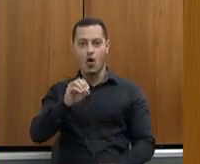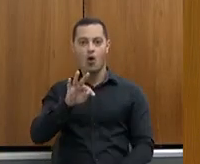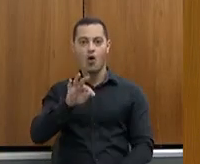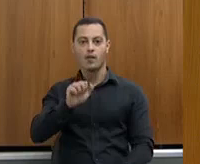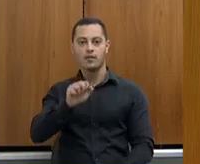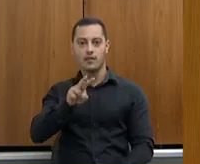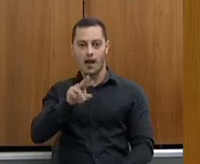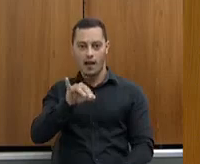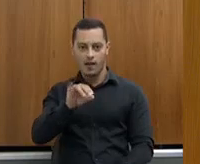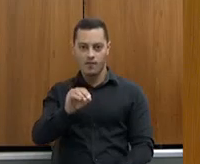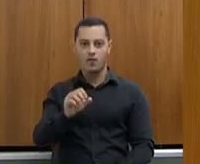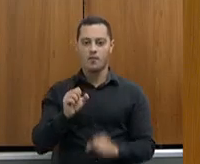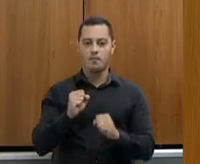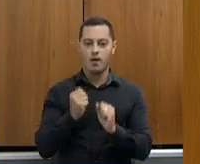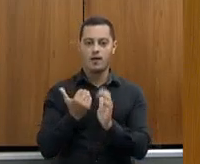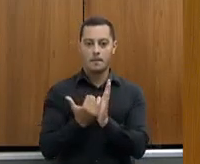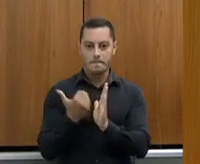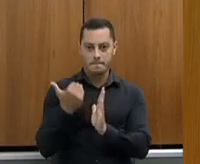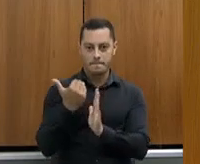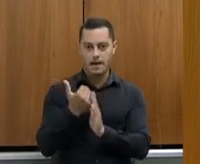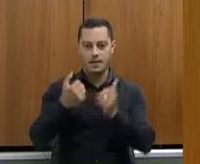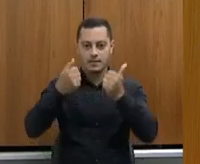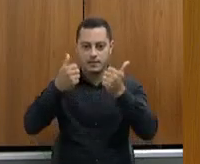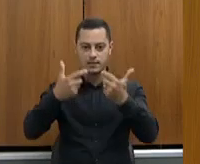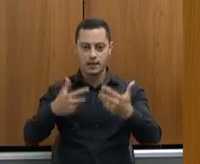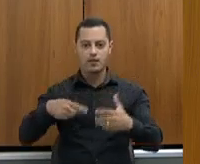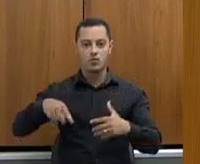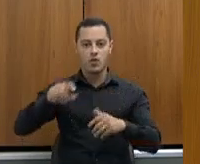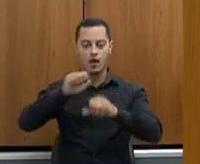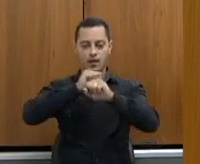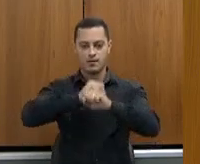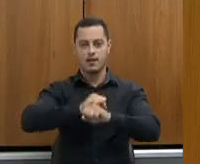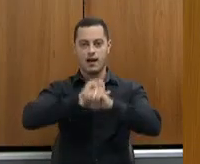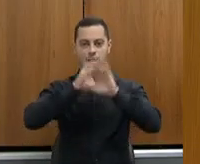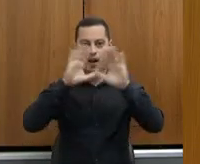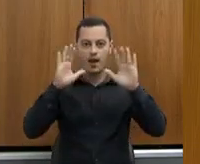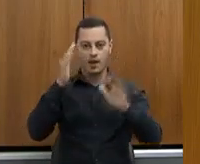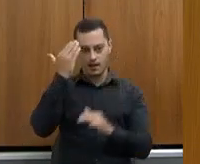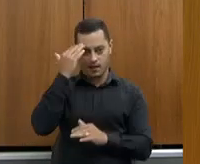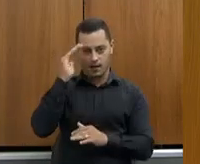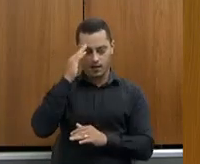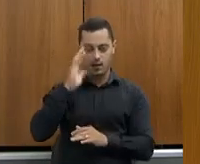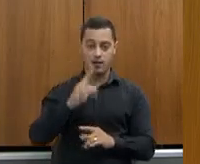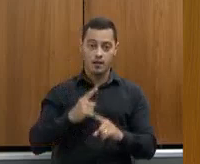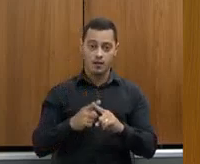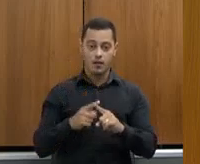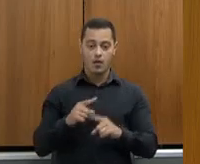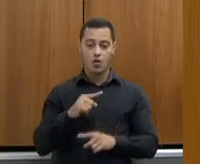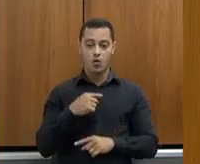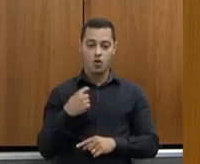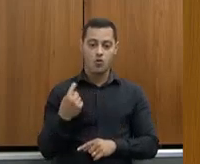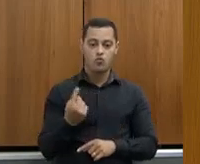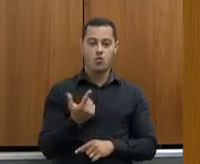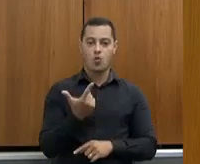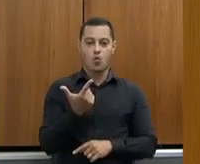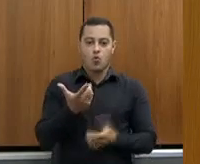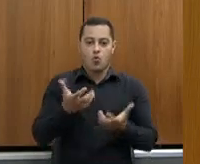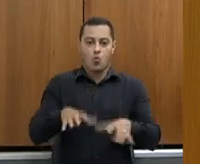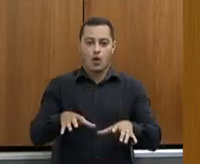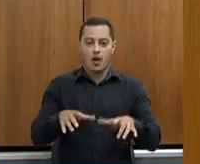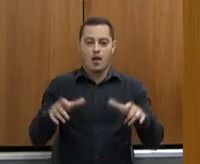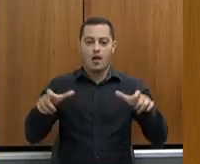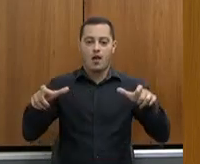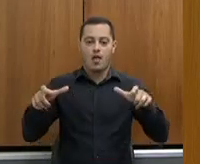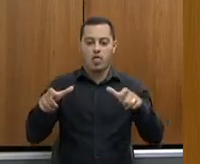a gente isso aí, e a gente já clareia toda essa situação, porque não é a intenção da gente diminuir a assistência técnica em Minas.